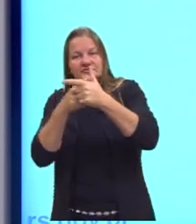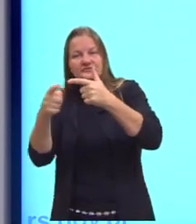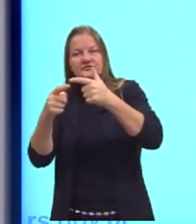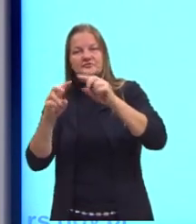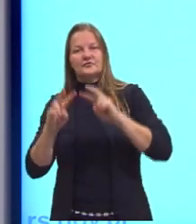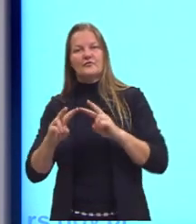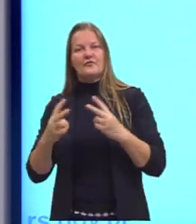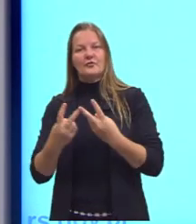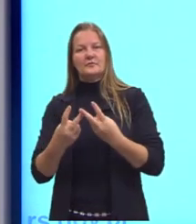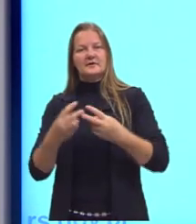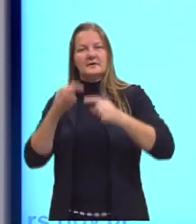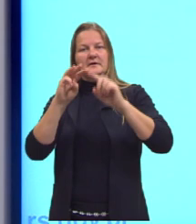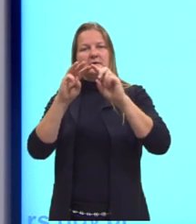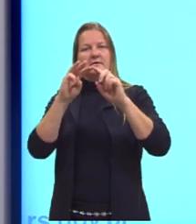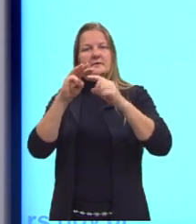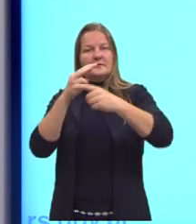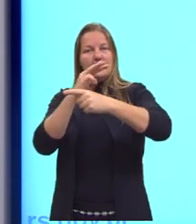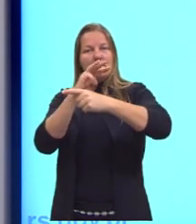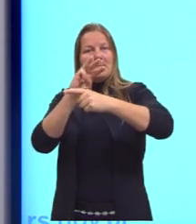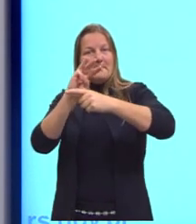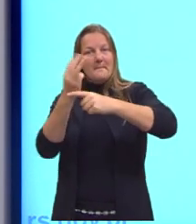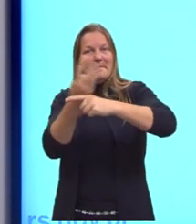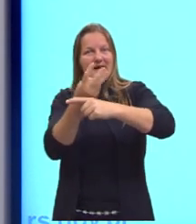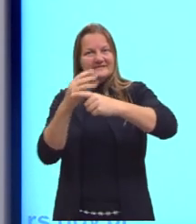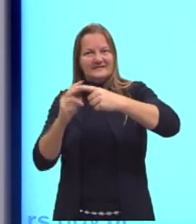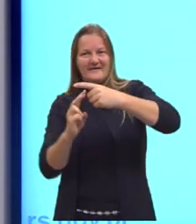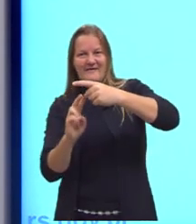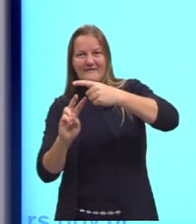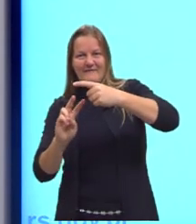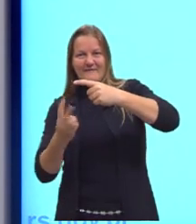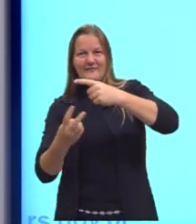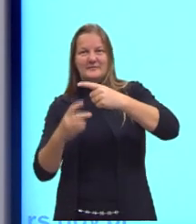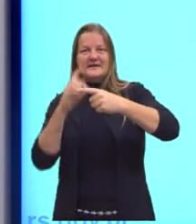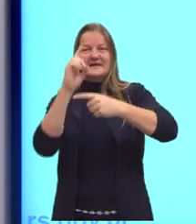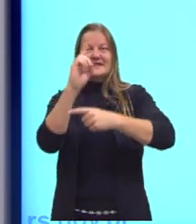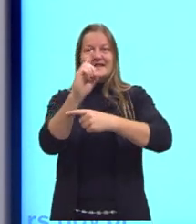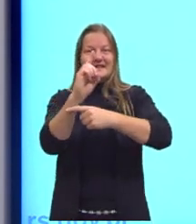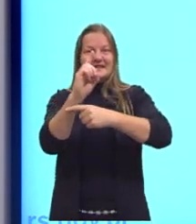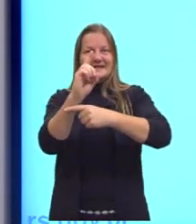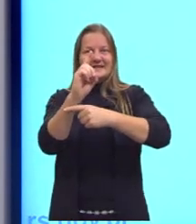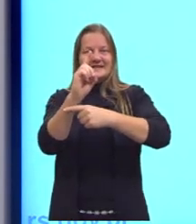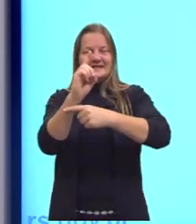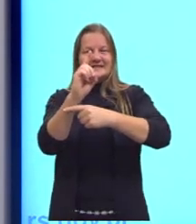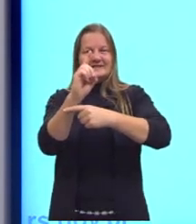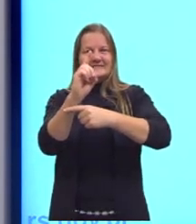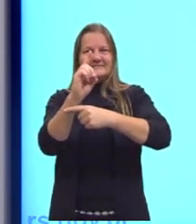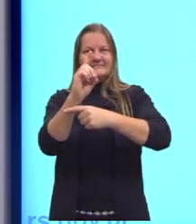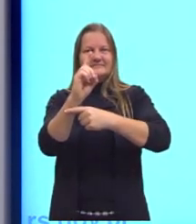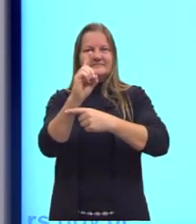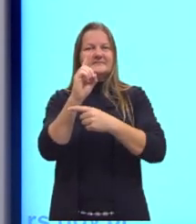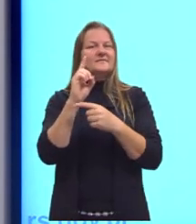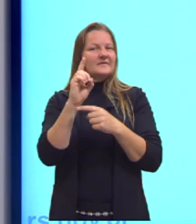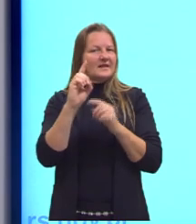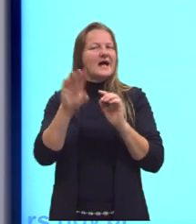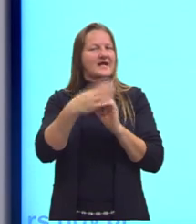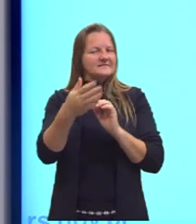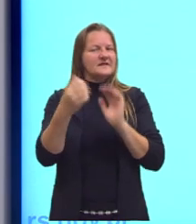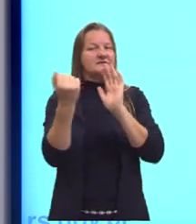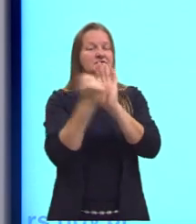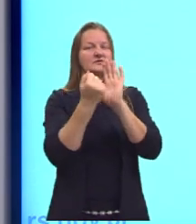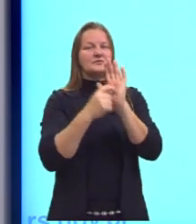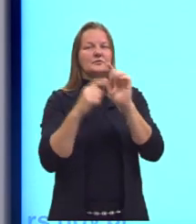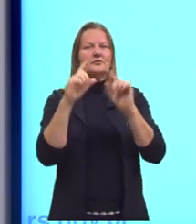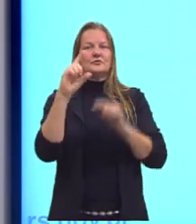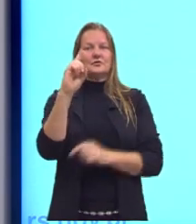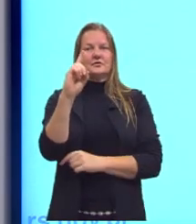específico. Geralmente, gente usa a letra D para densidade, ou também aparece bastante essa